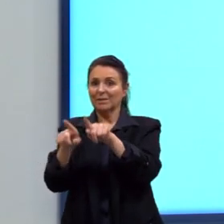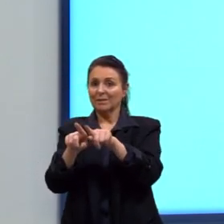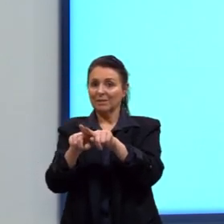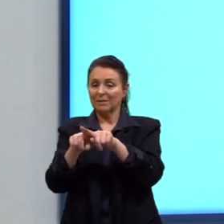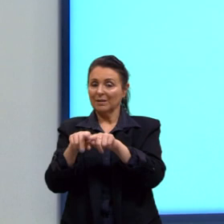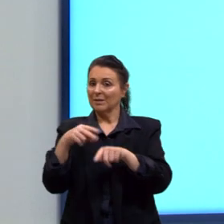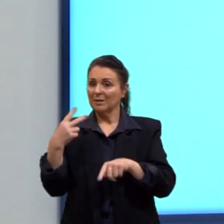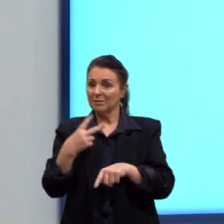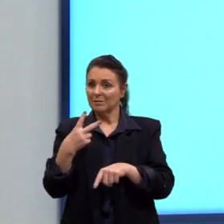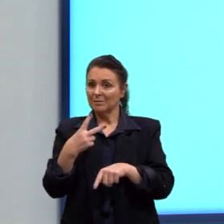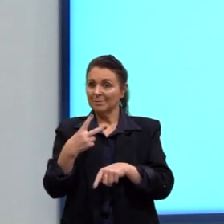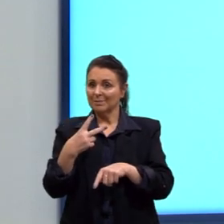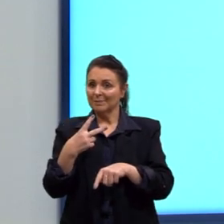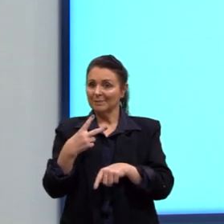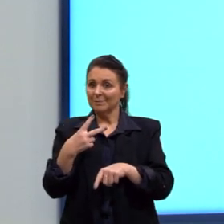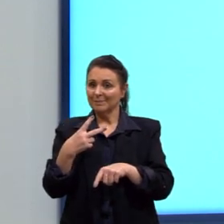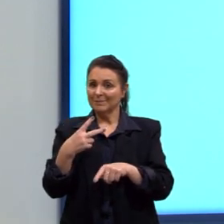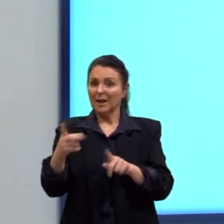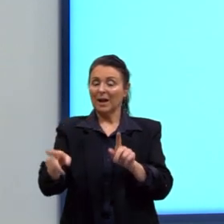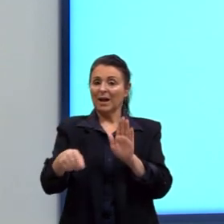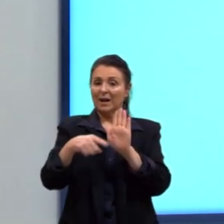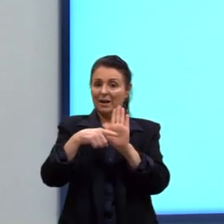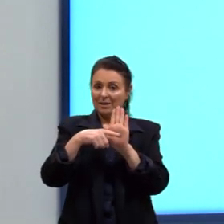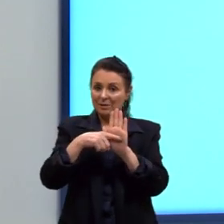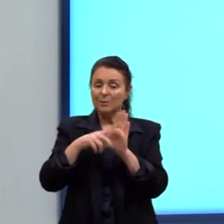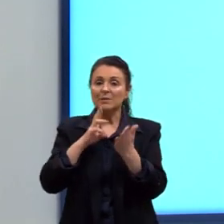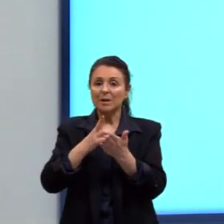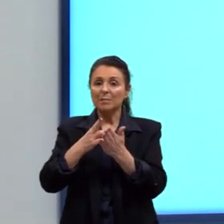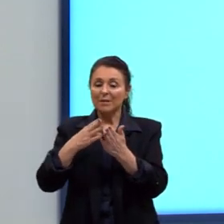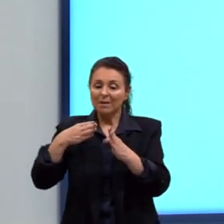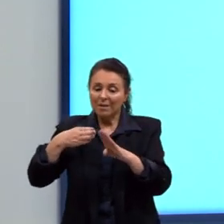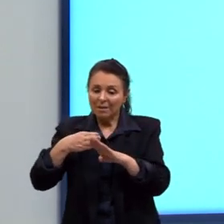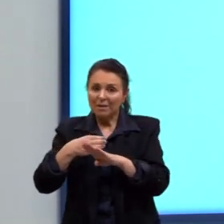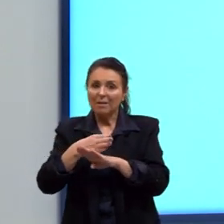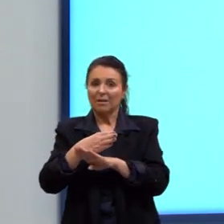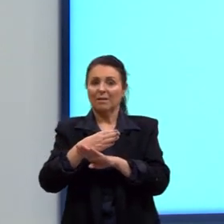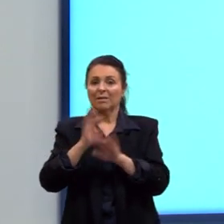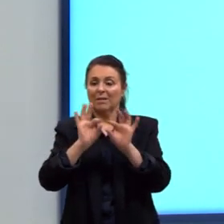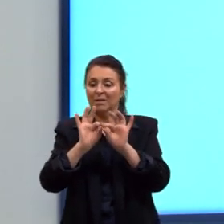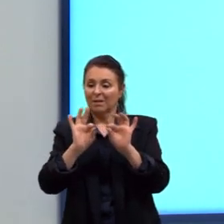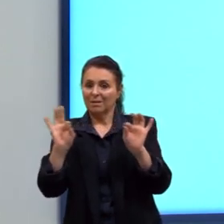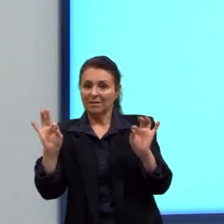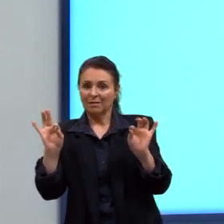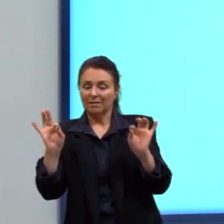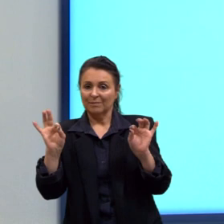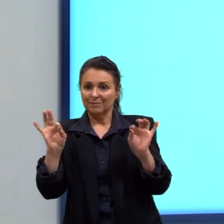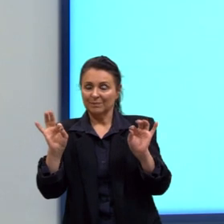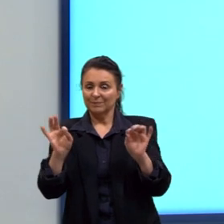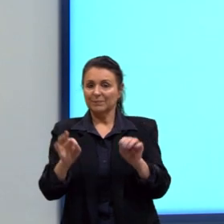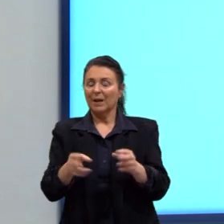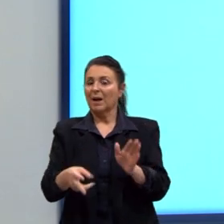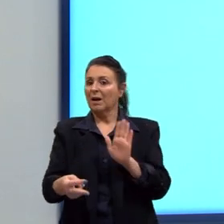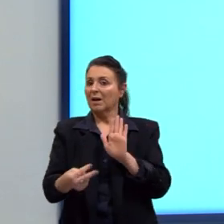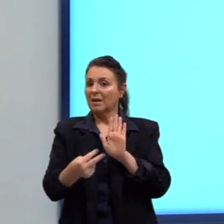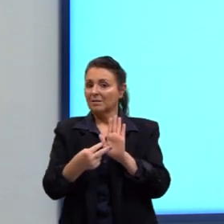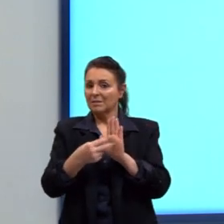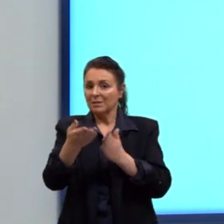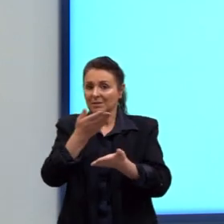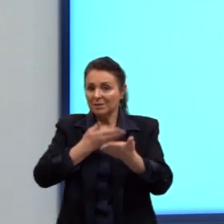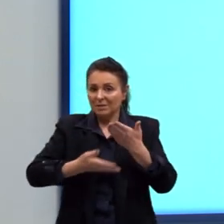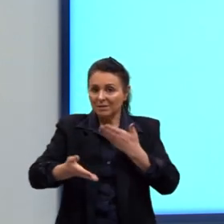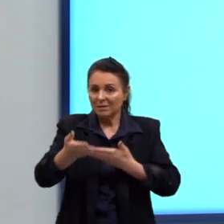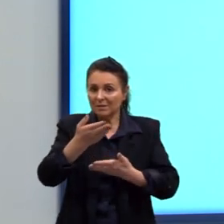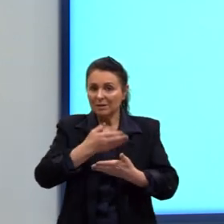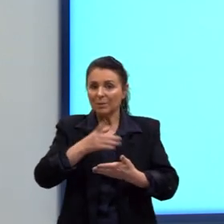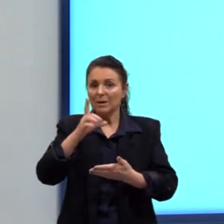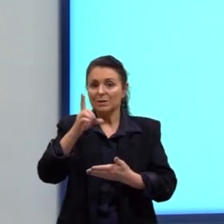Aqui tem uma entrando também, que não está no desenho. Mas, fica dessa forma. E a gente também chama essa interação aqui de